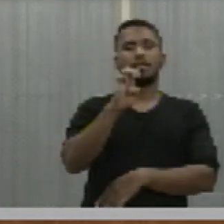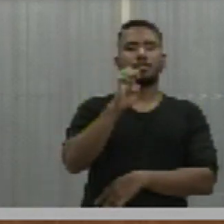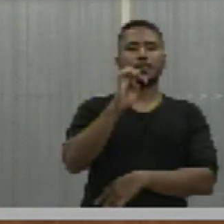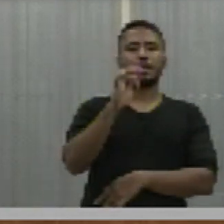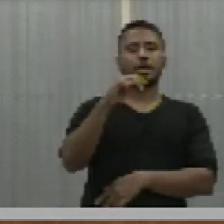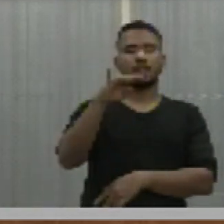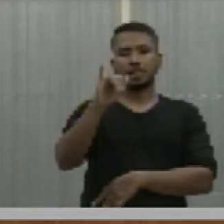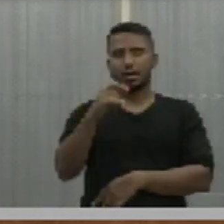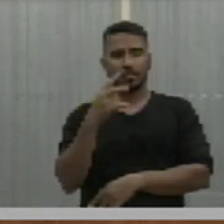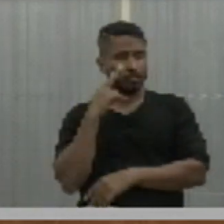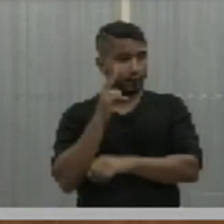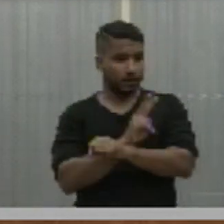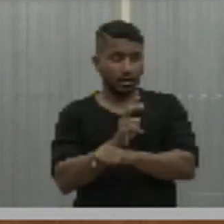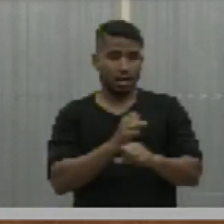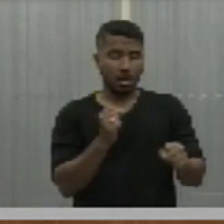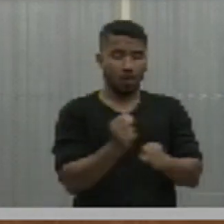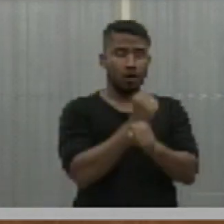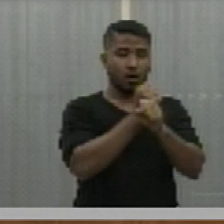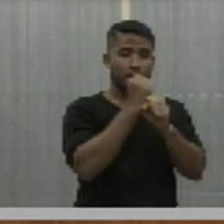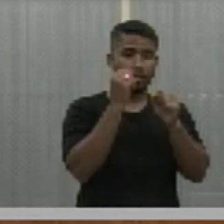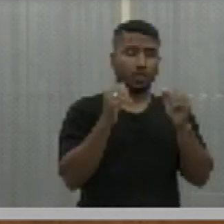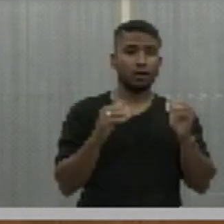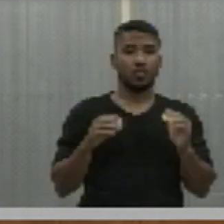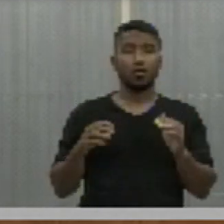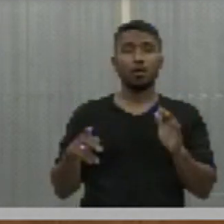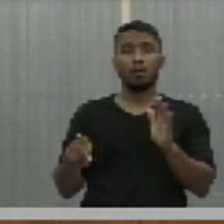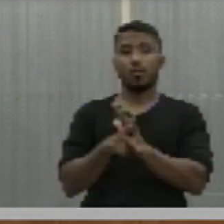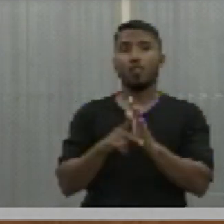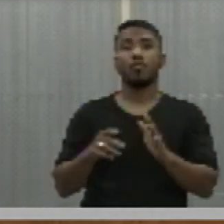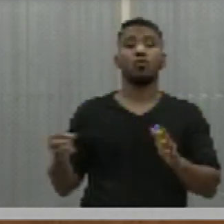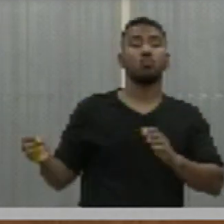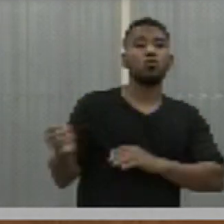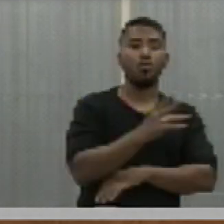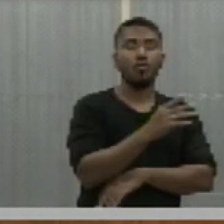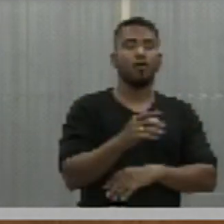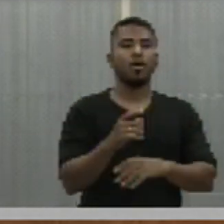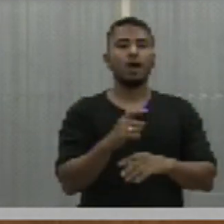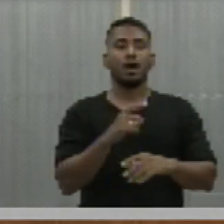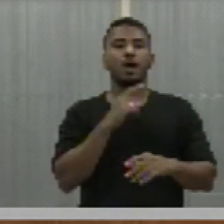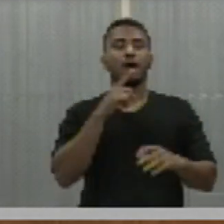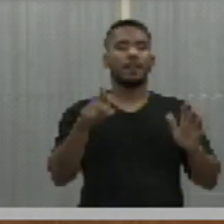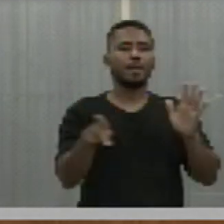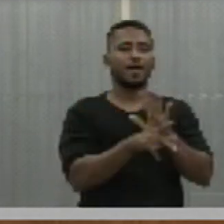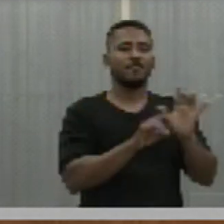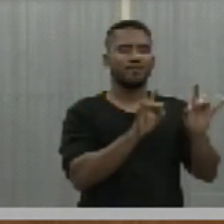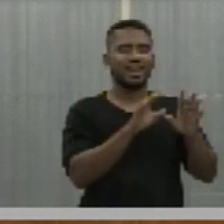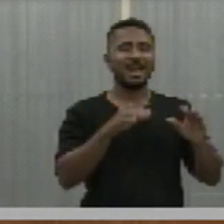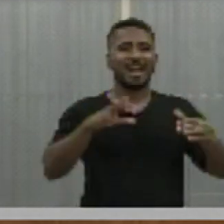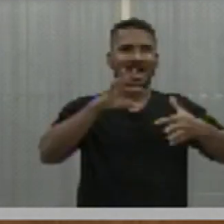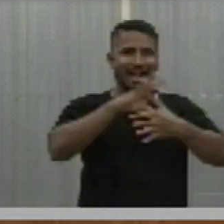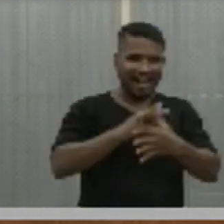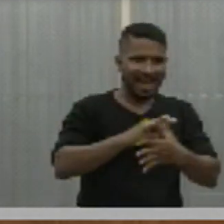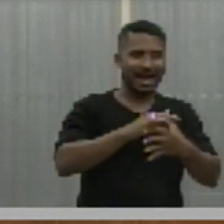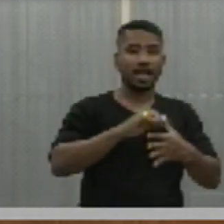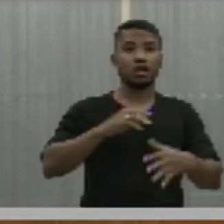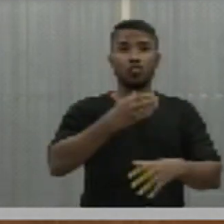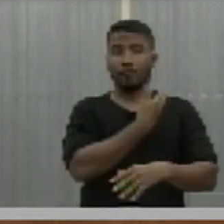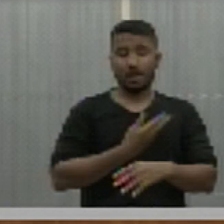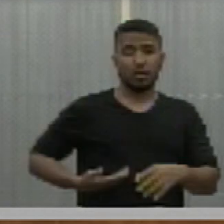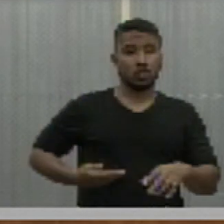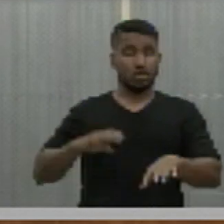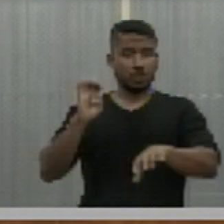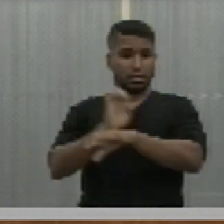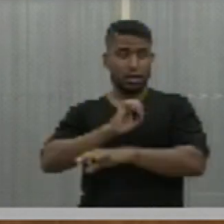espionando as obras da construção de um frigorífico, no qual o governo do estado do Piauí está investindo mais de um milhão de reais.